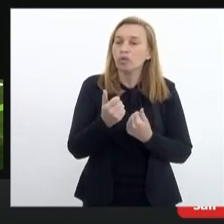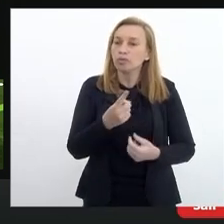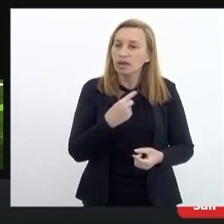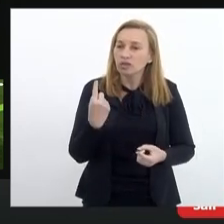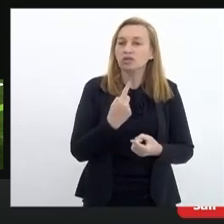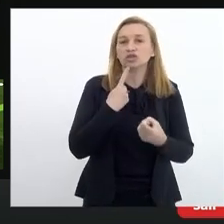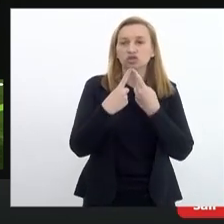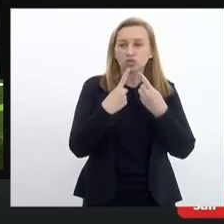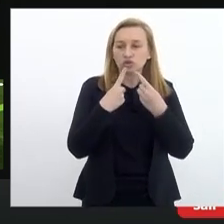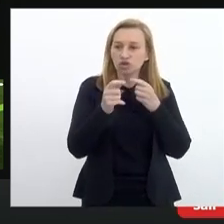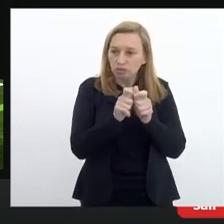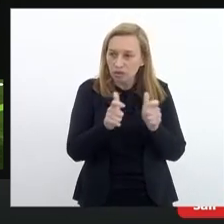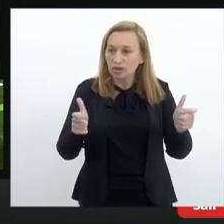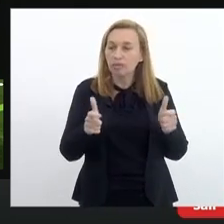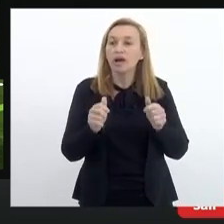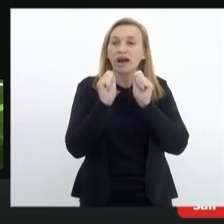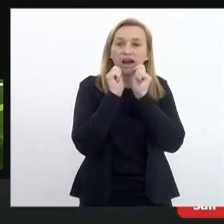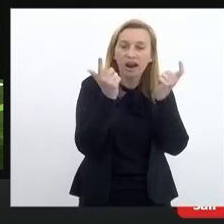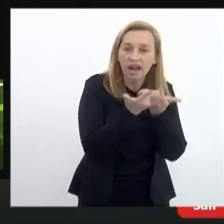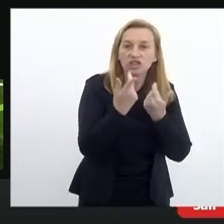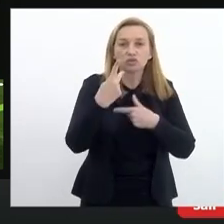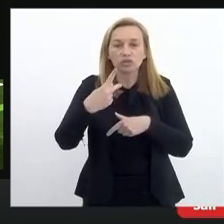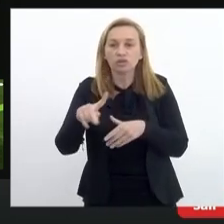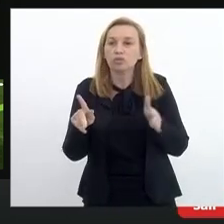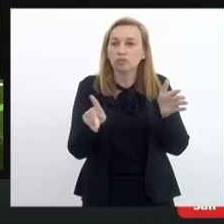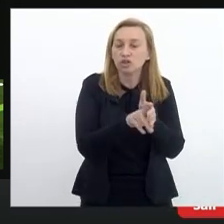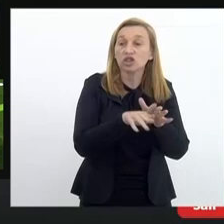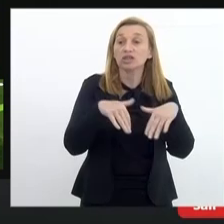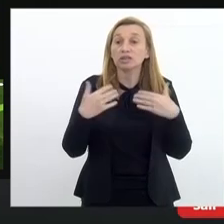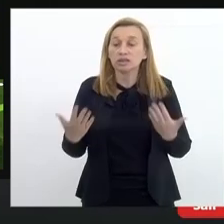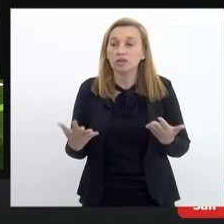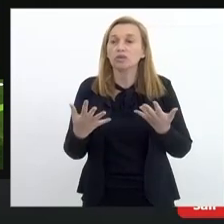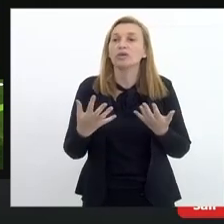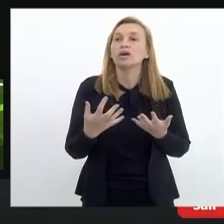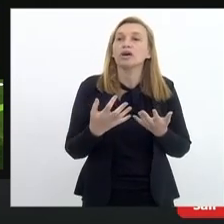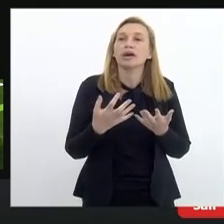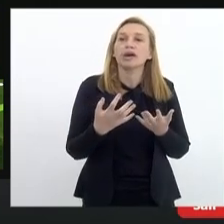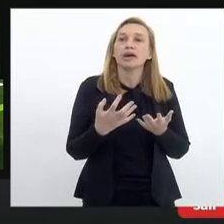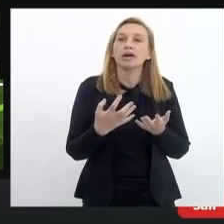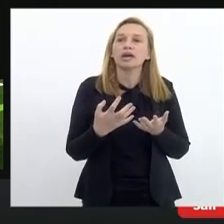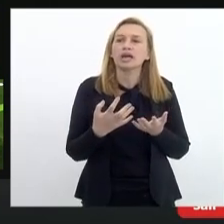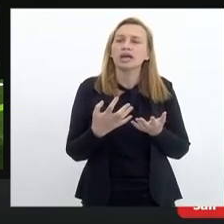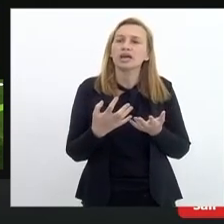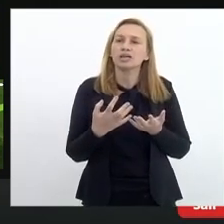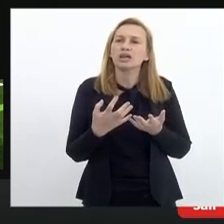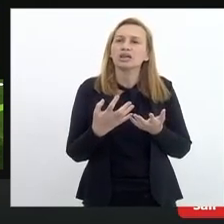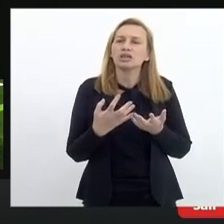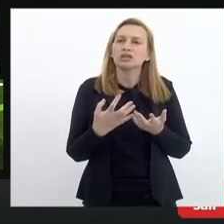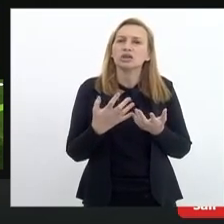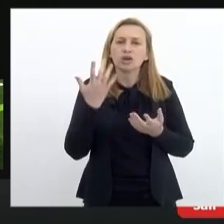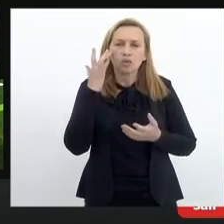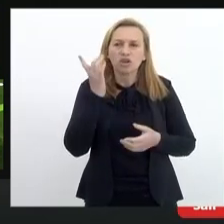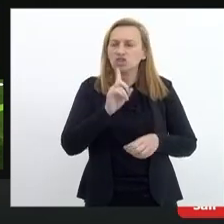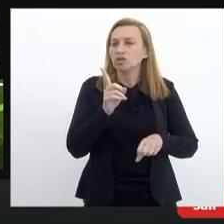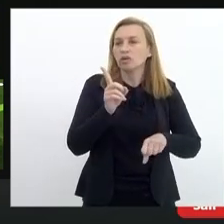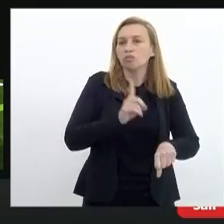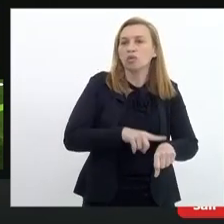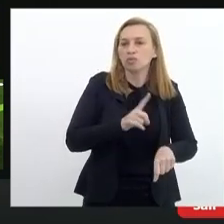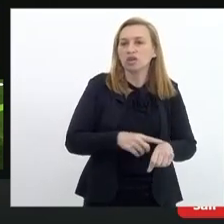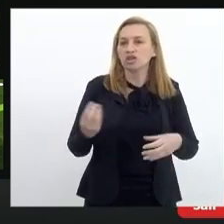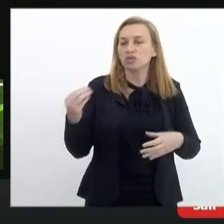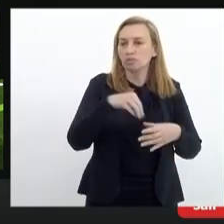debate ser mais amplo inclusive alerje no seu projeto então a gente essa a gente acha que esse não é o momento dessa